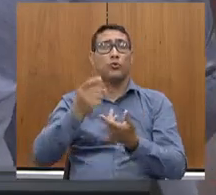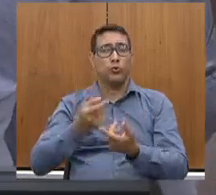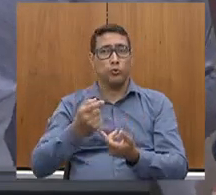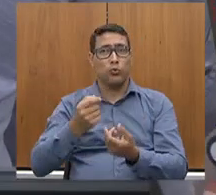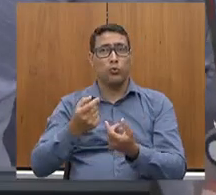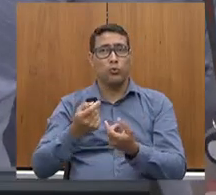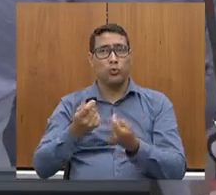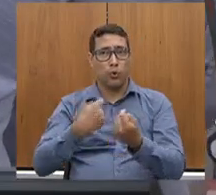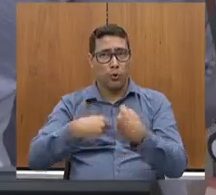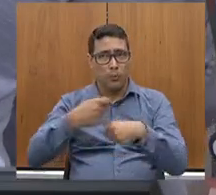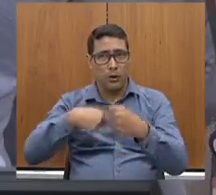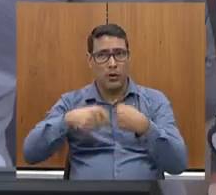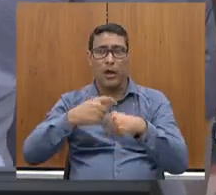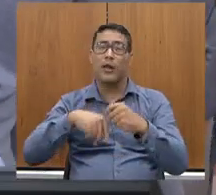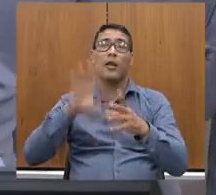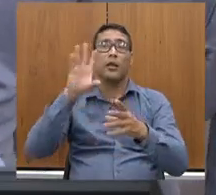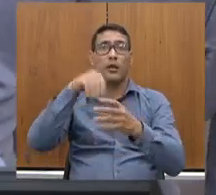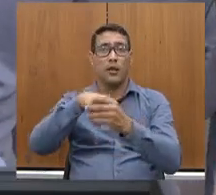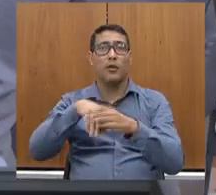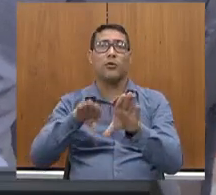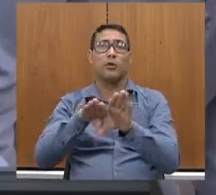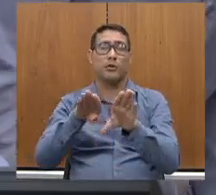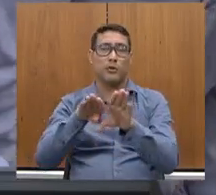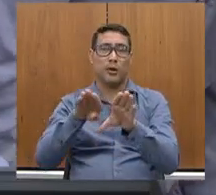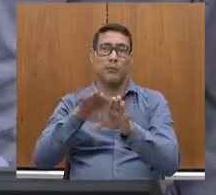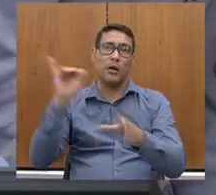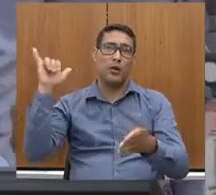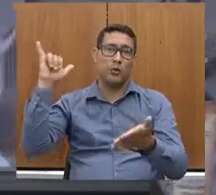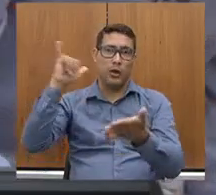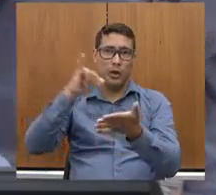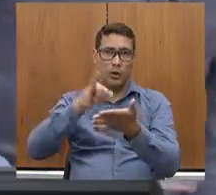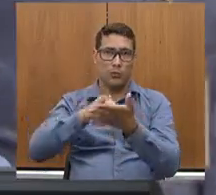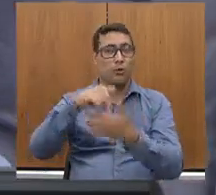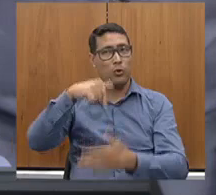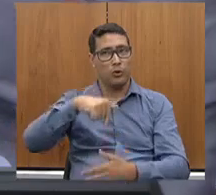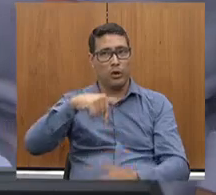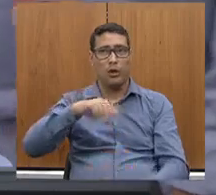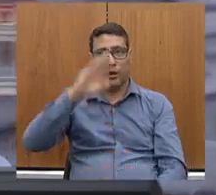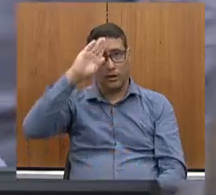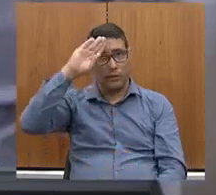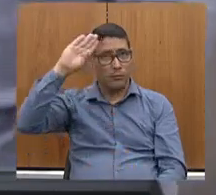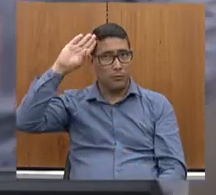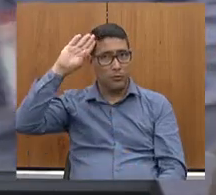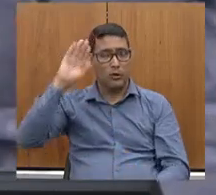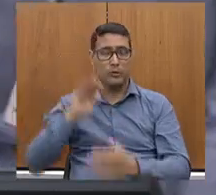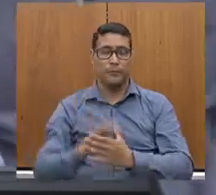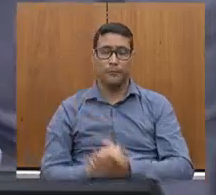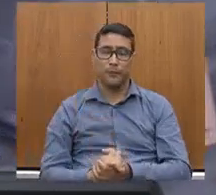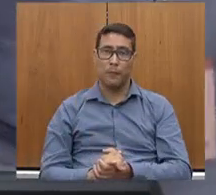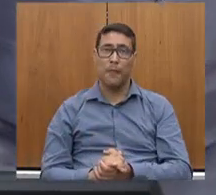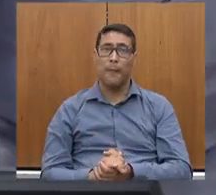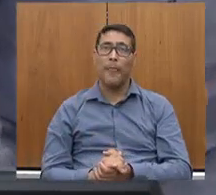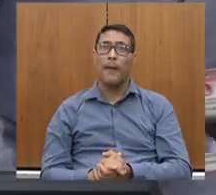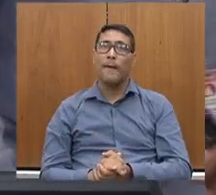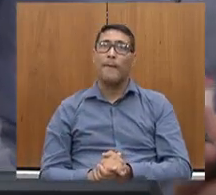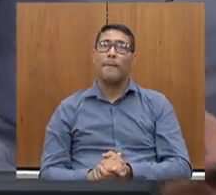diminuindo, então, o trajeto até o aeroporto de Confins. Terminal rodoviário.